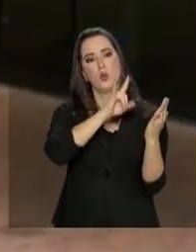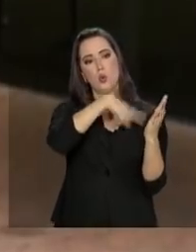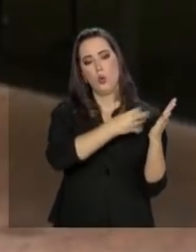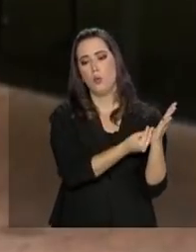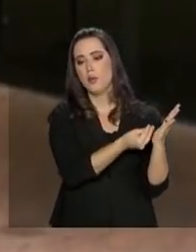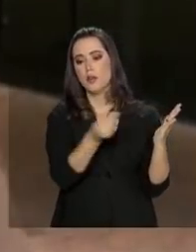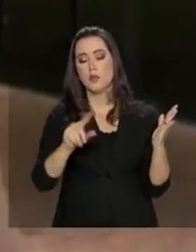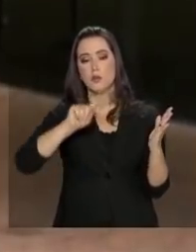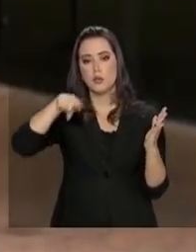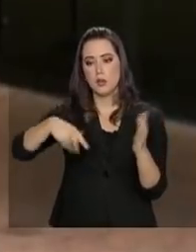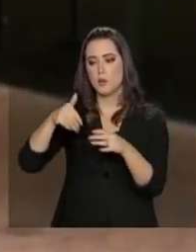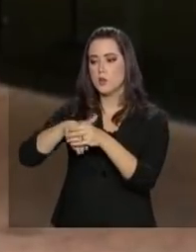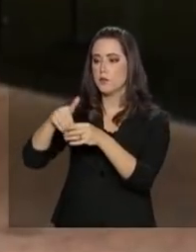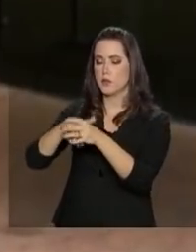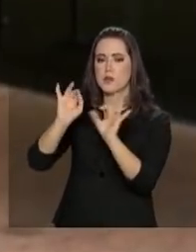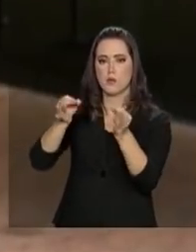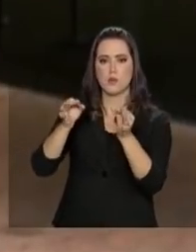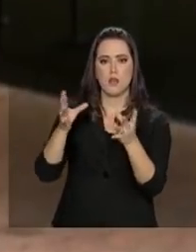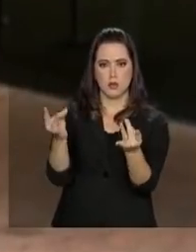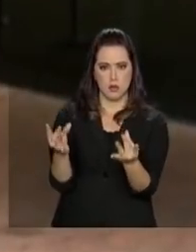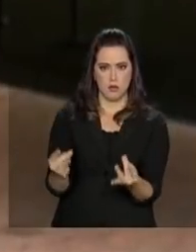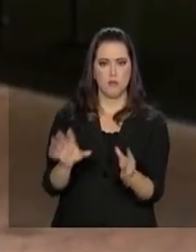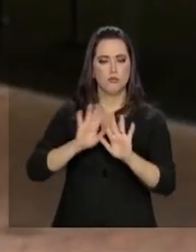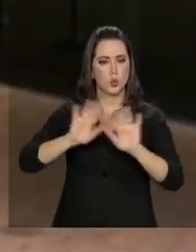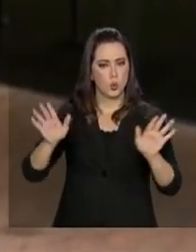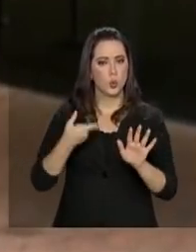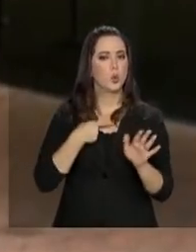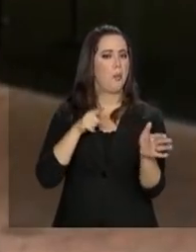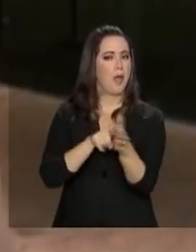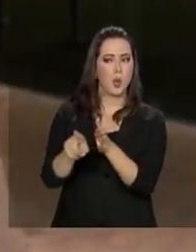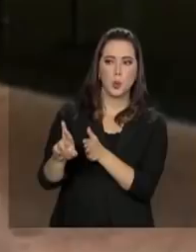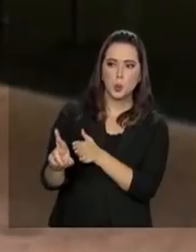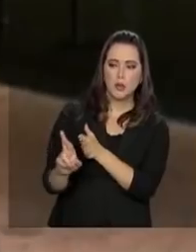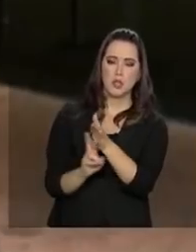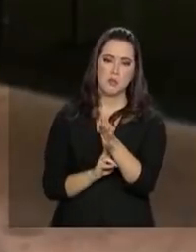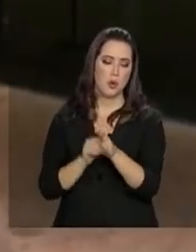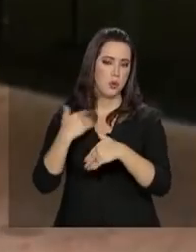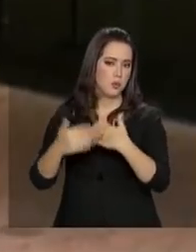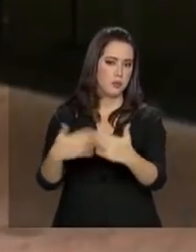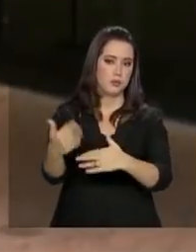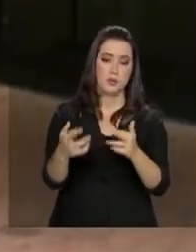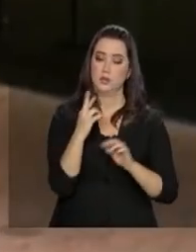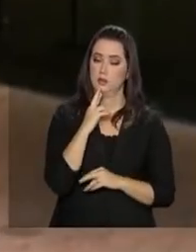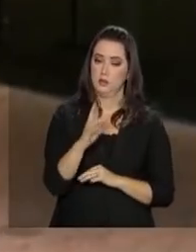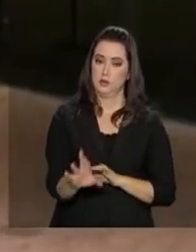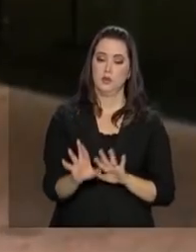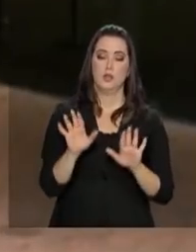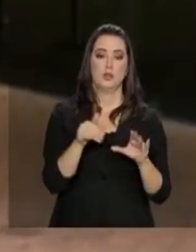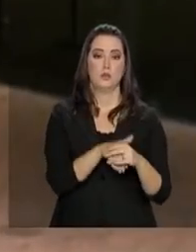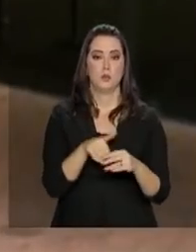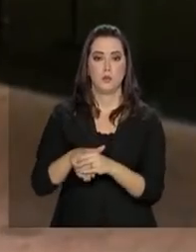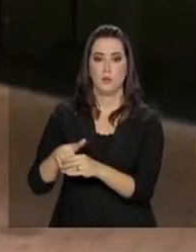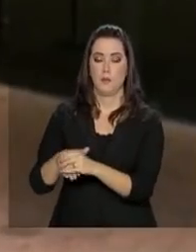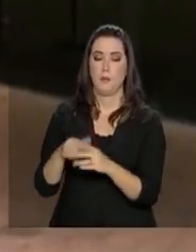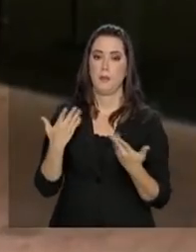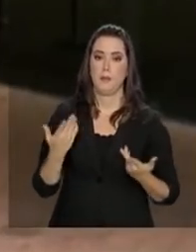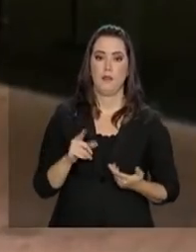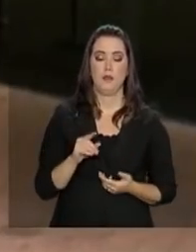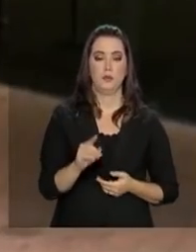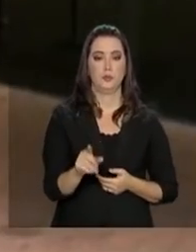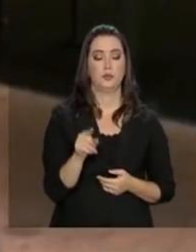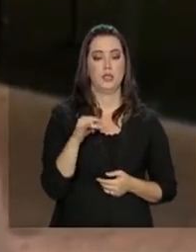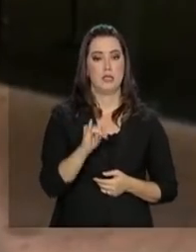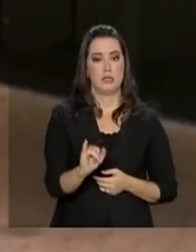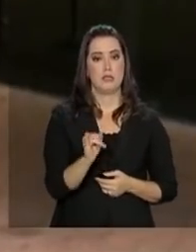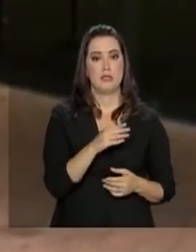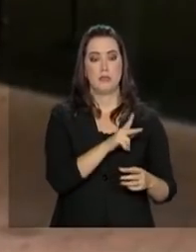que os votos são apurados e termina o prazo de questionamento e de processamento do resultado das eleições. No caso de